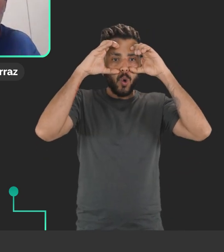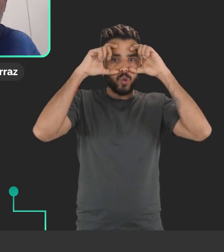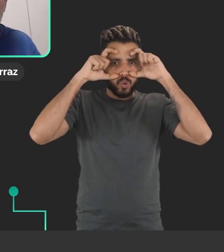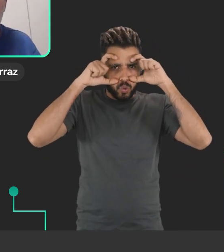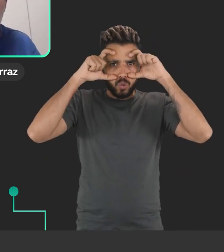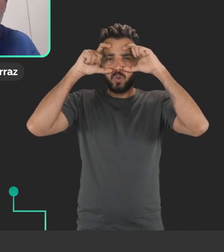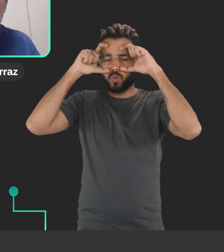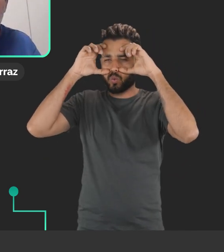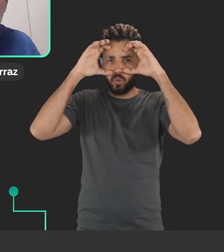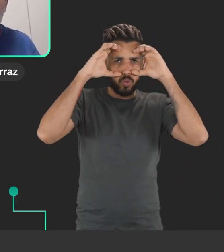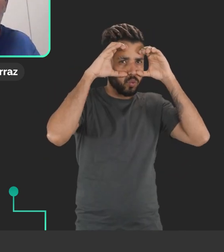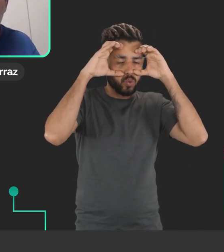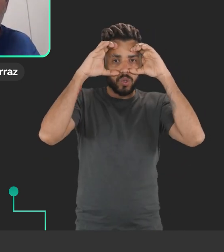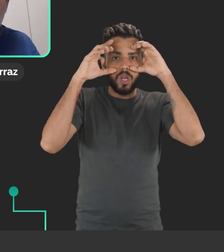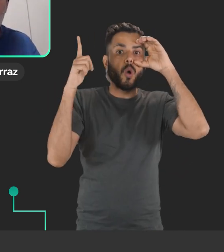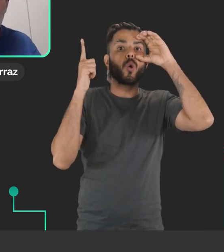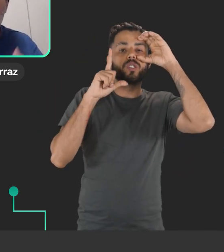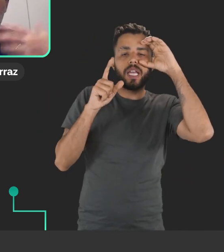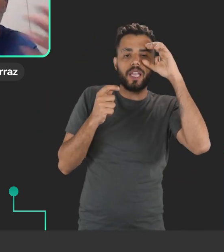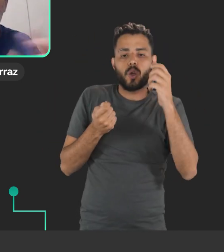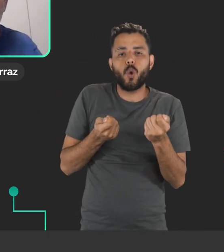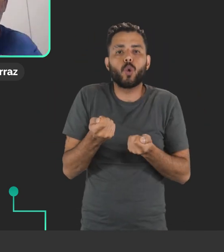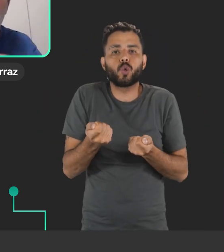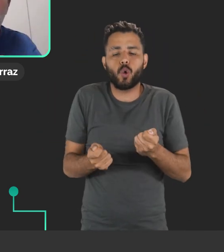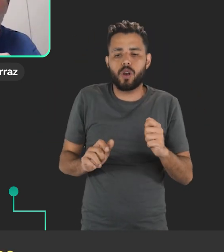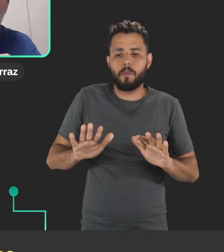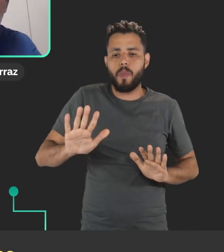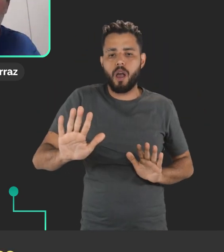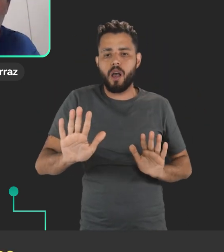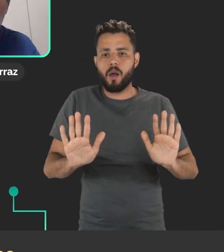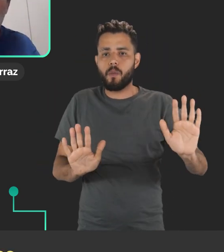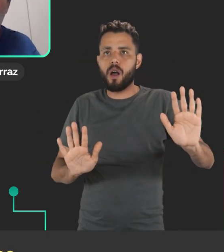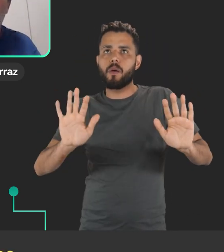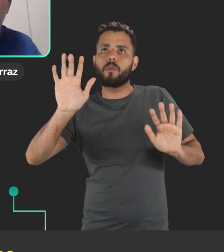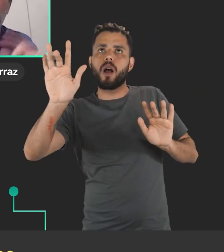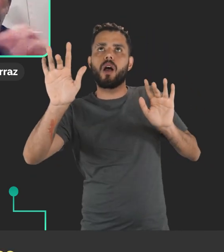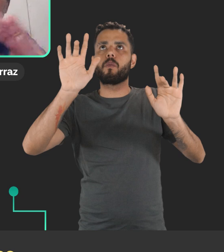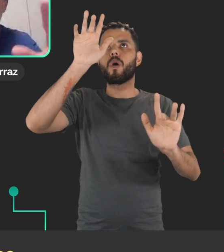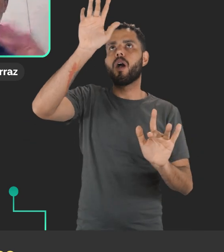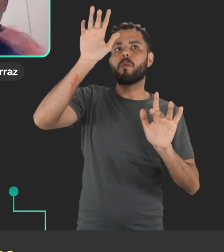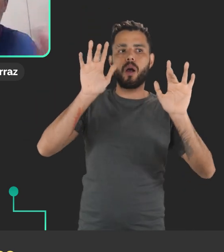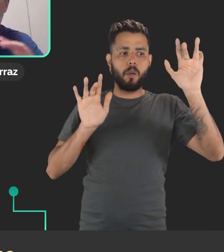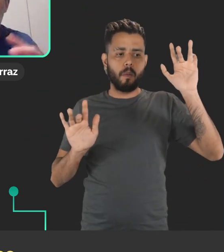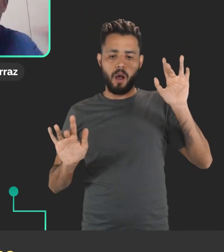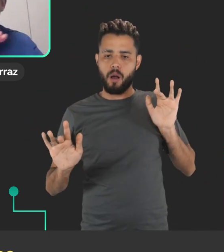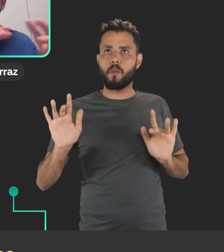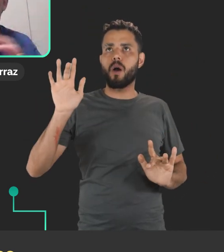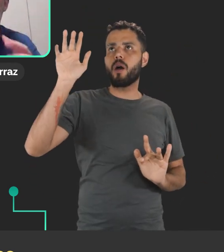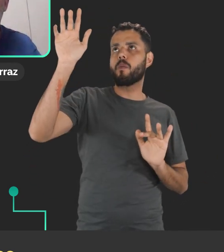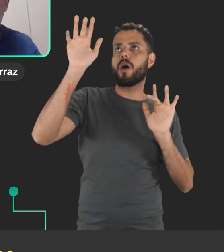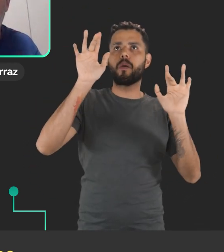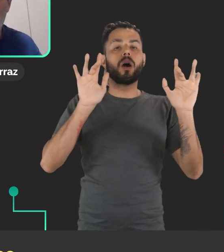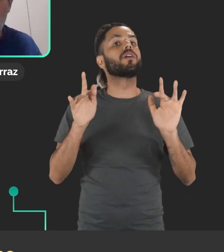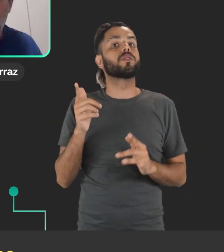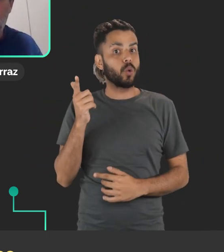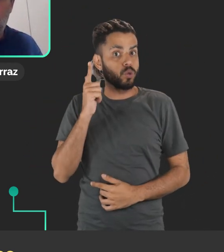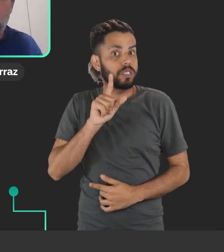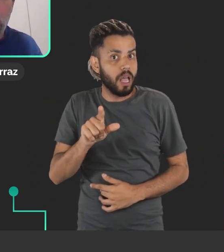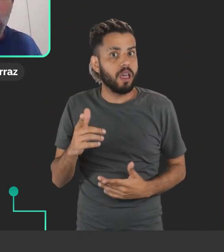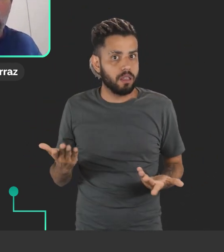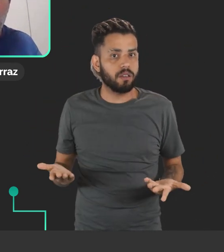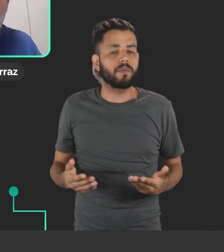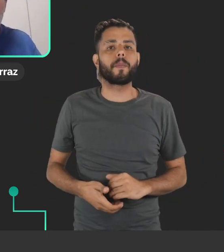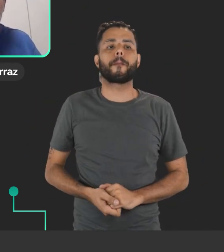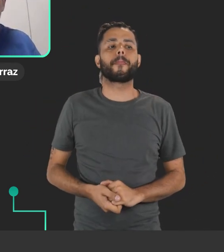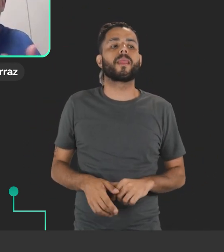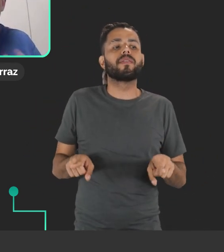virtual, né? Que você pode fazer controles com as mãos, né? Você toca em ambientes específicos, né? Tem elementos específicos para isso.